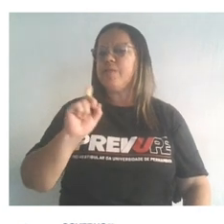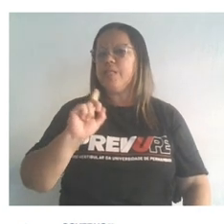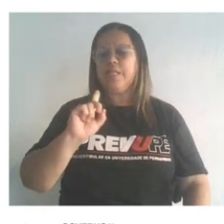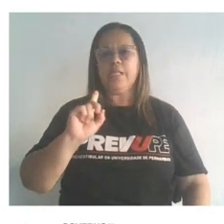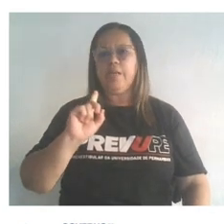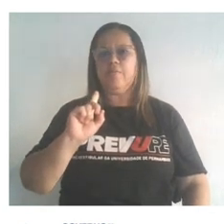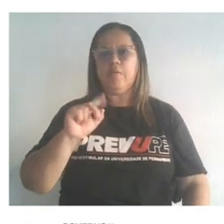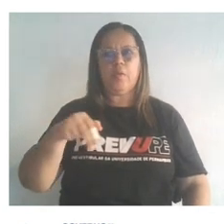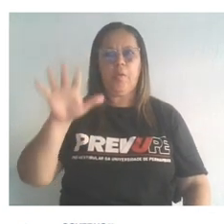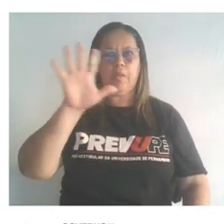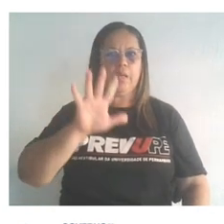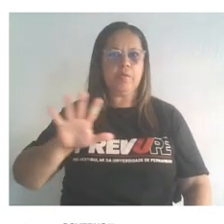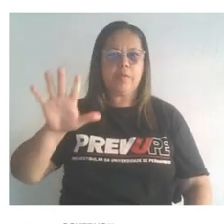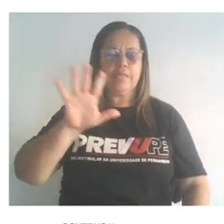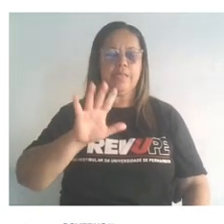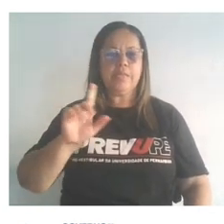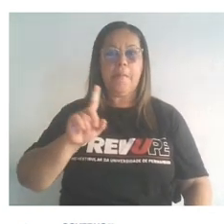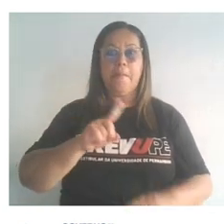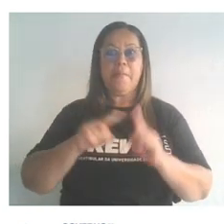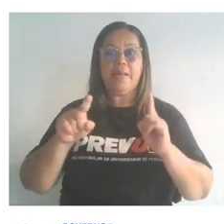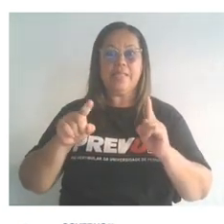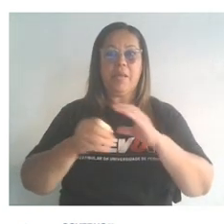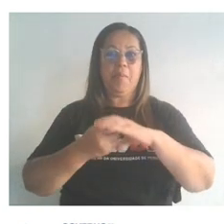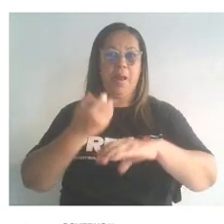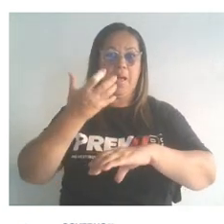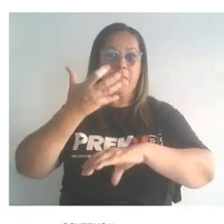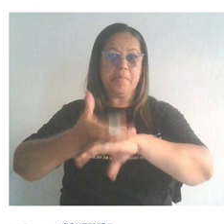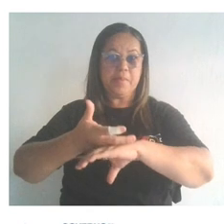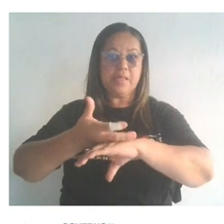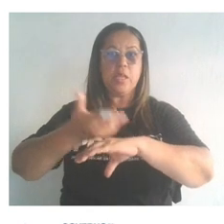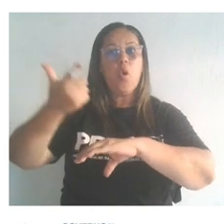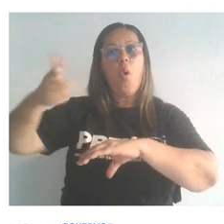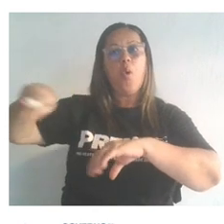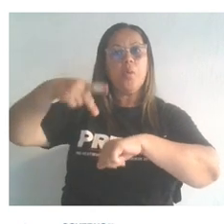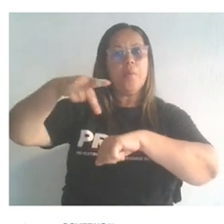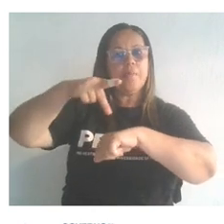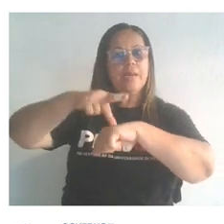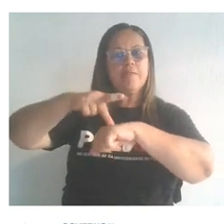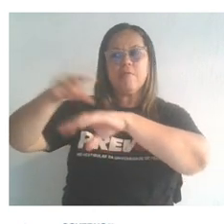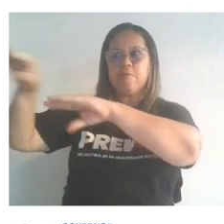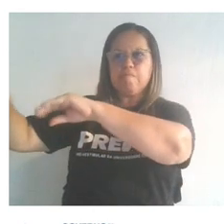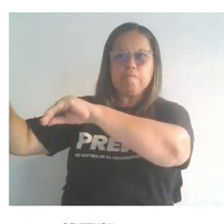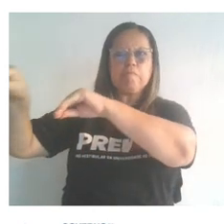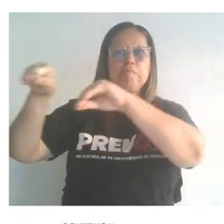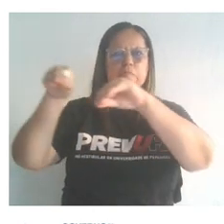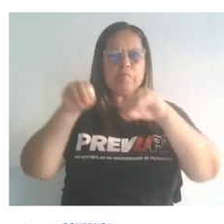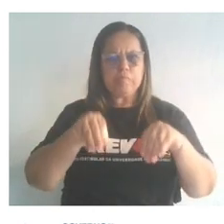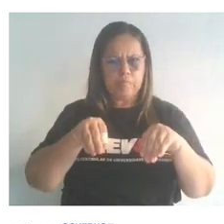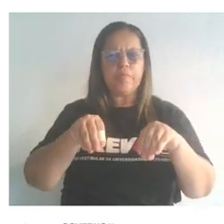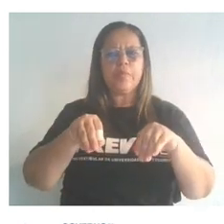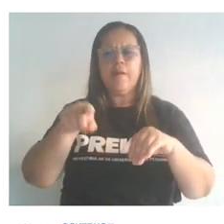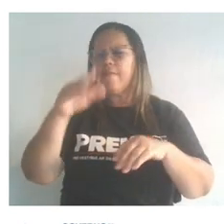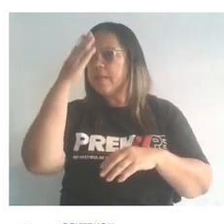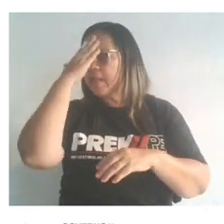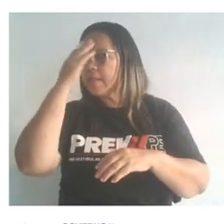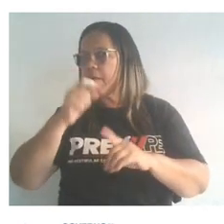é uma espécie nativa, ela é uma planta que é exótica, né? Uma planta que trouxeram aqui para a nossa região. E vocês sabem, pessoal, que